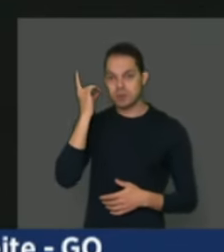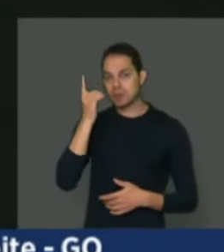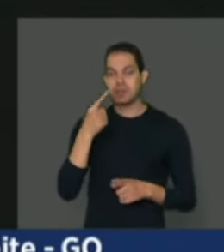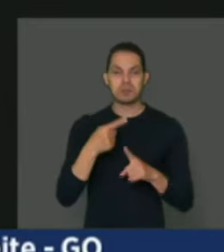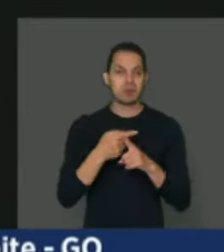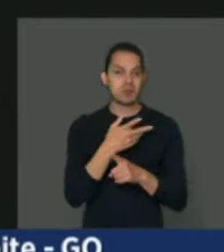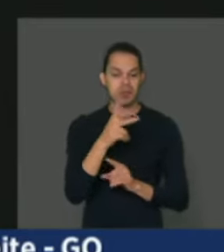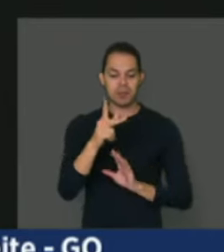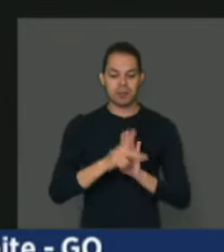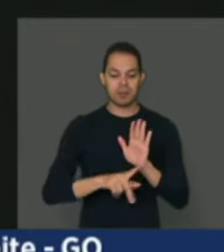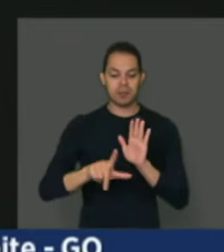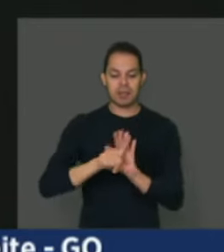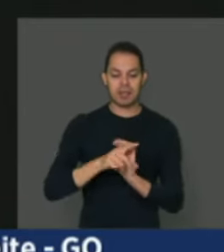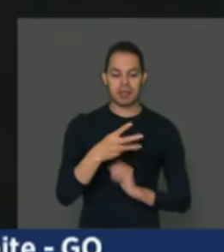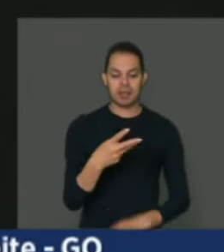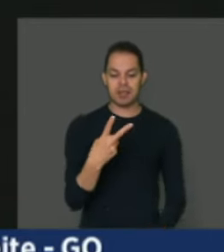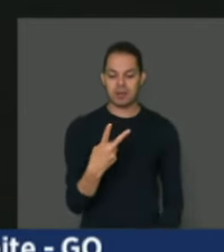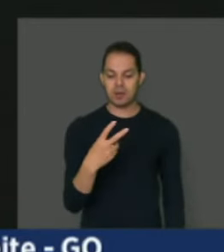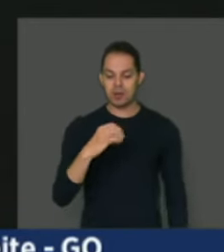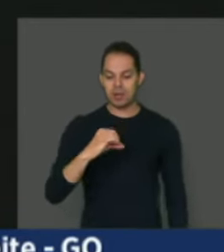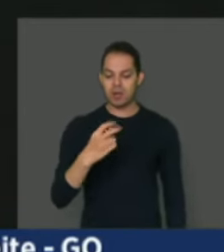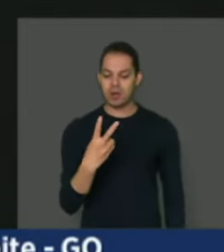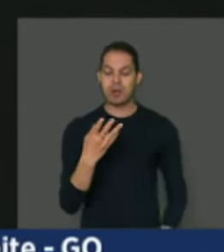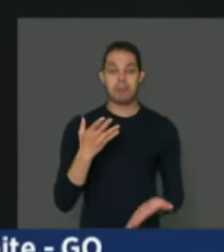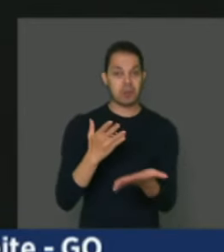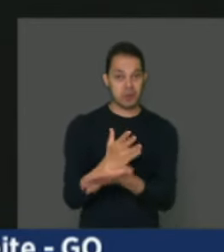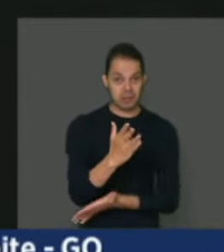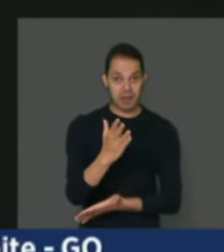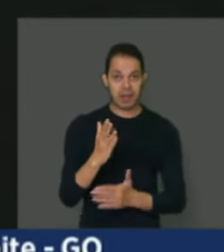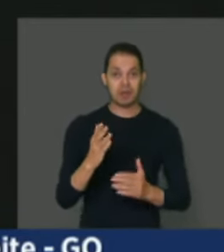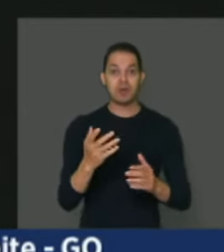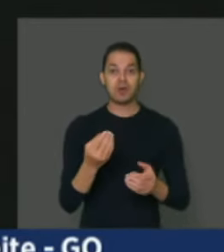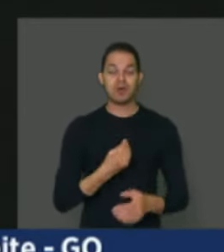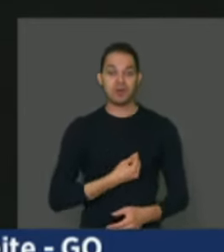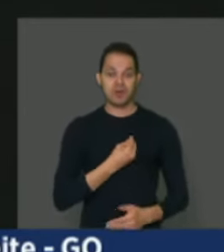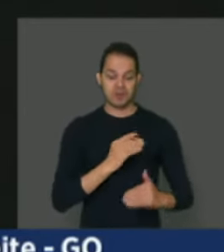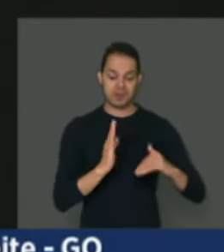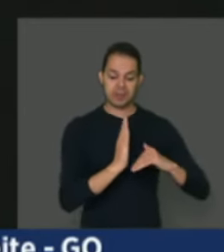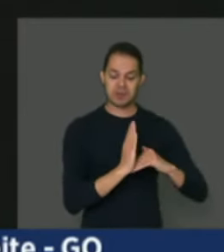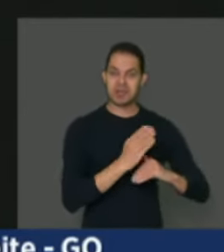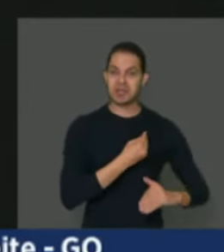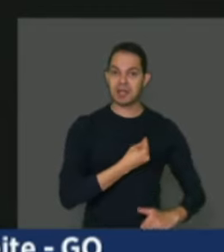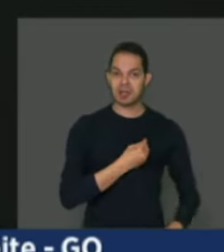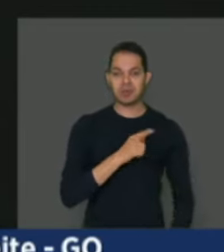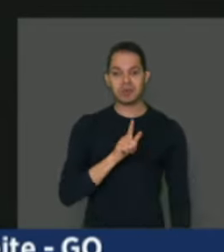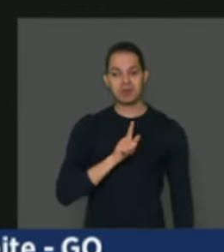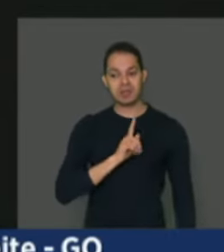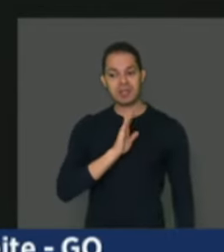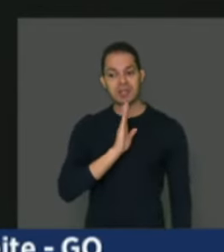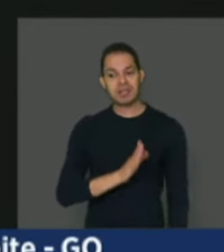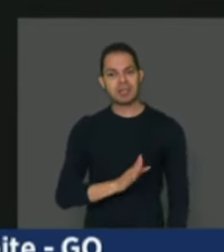PL 3292, que já está no Senado, que traz o leite